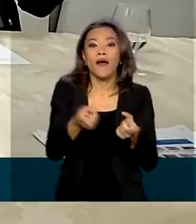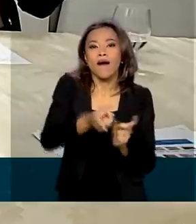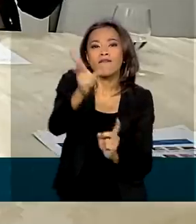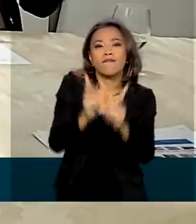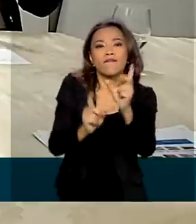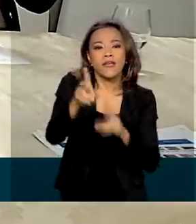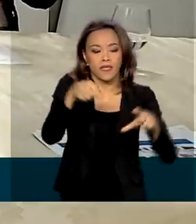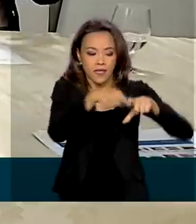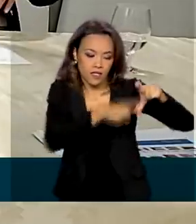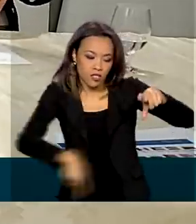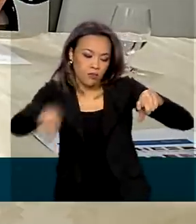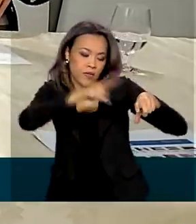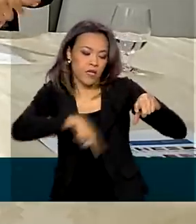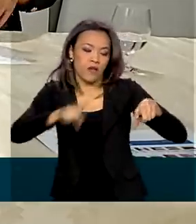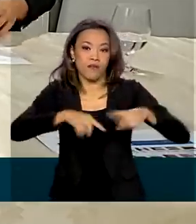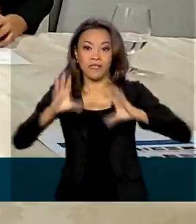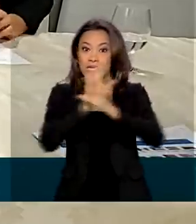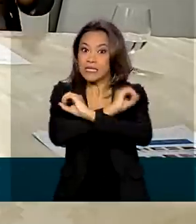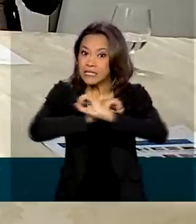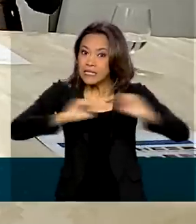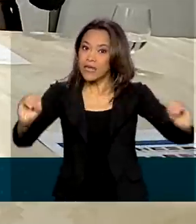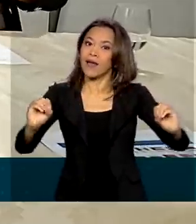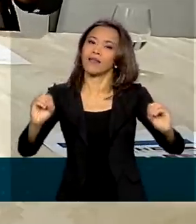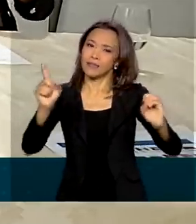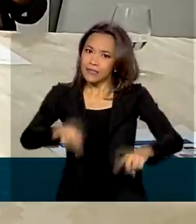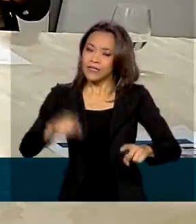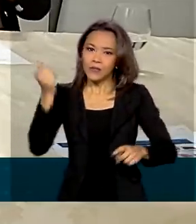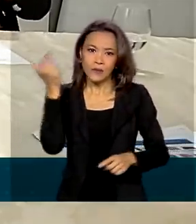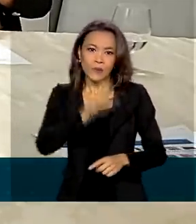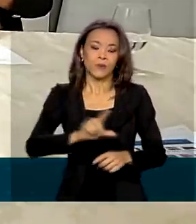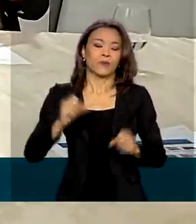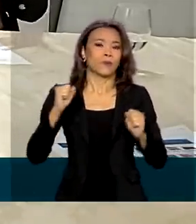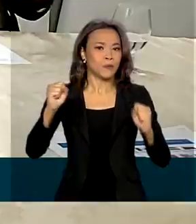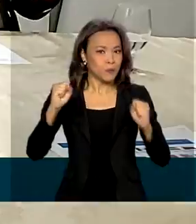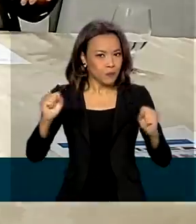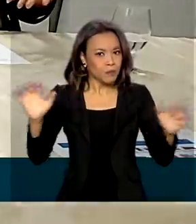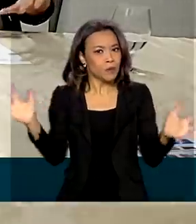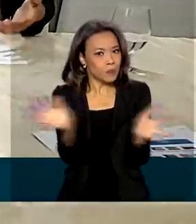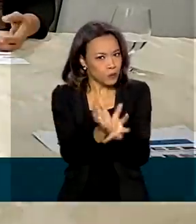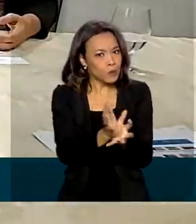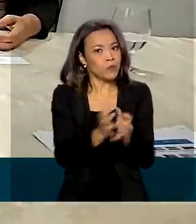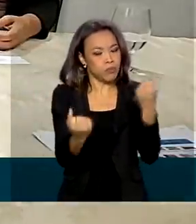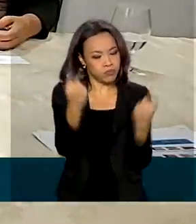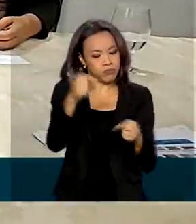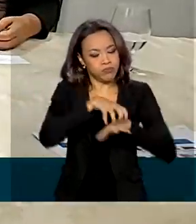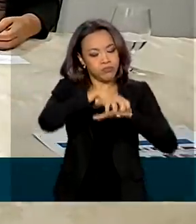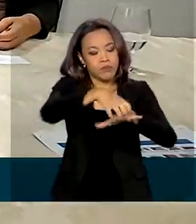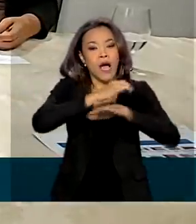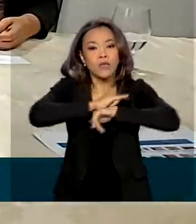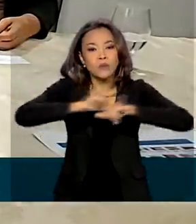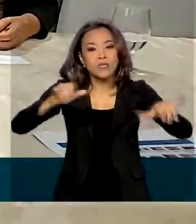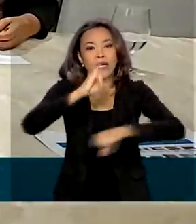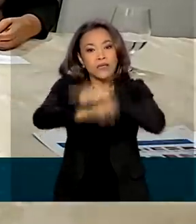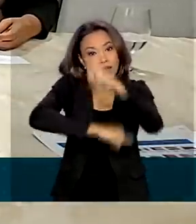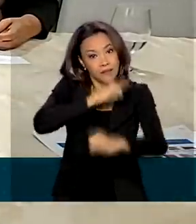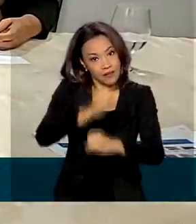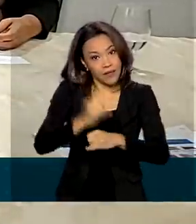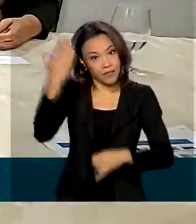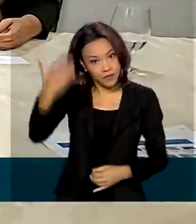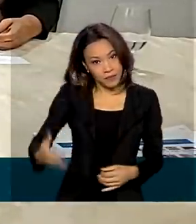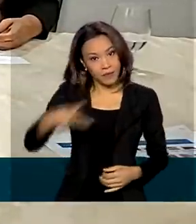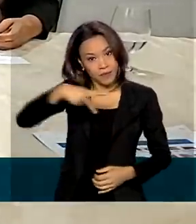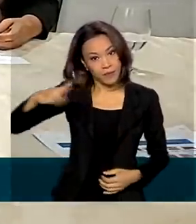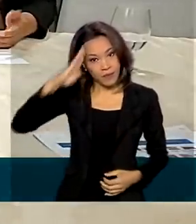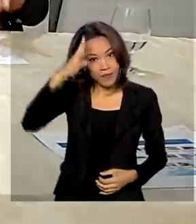pneus será zerada, uma conquista da categoria anunciada via internet pelo presidente. A